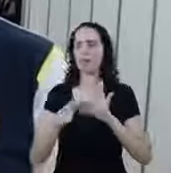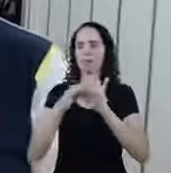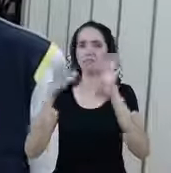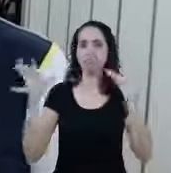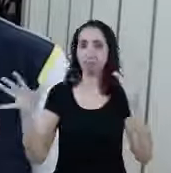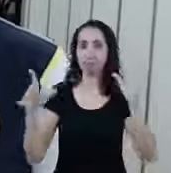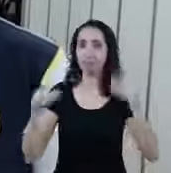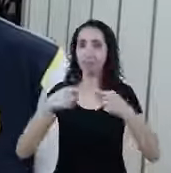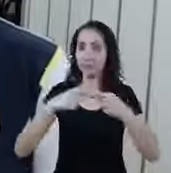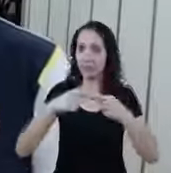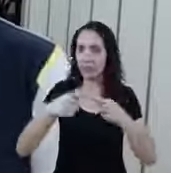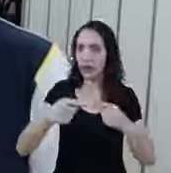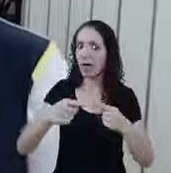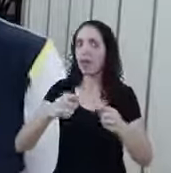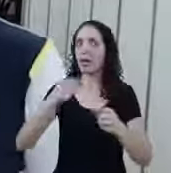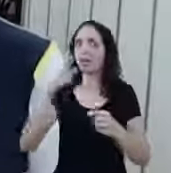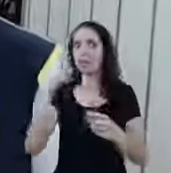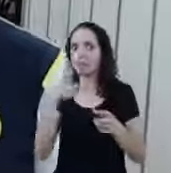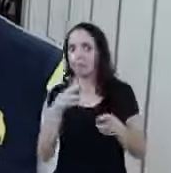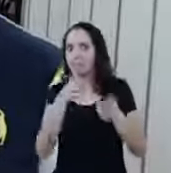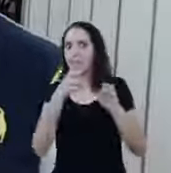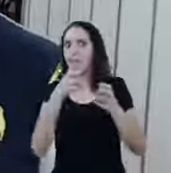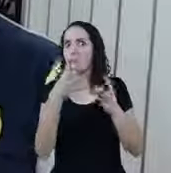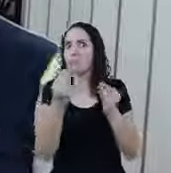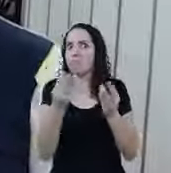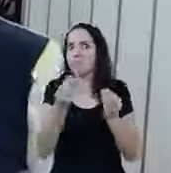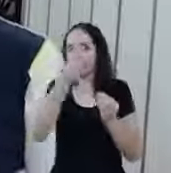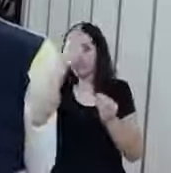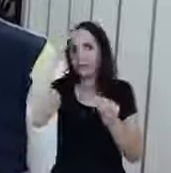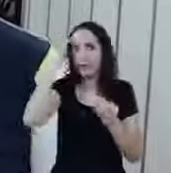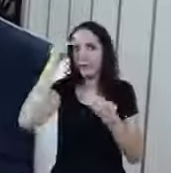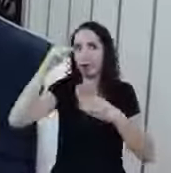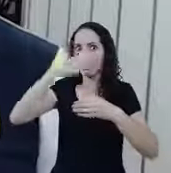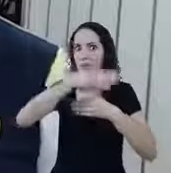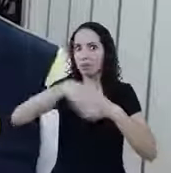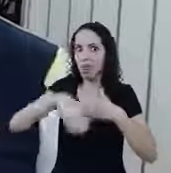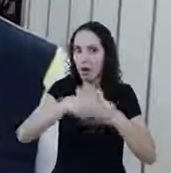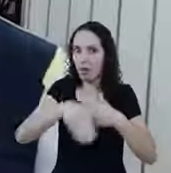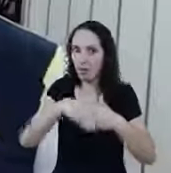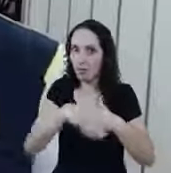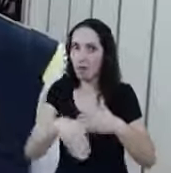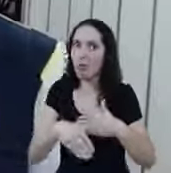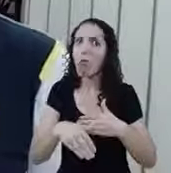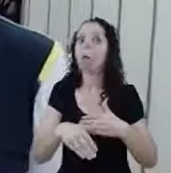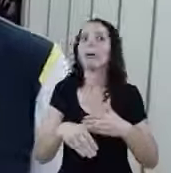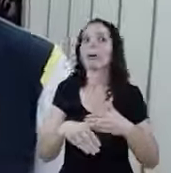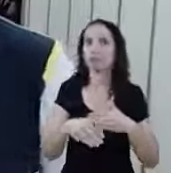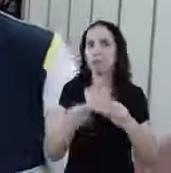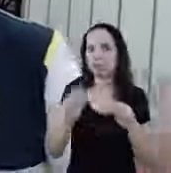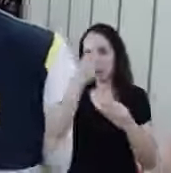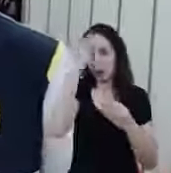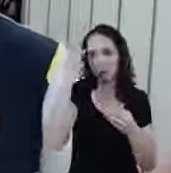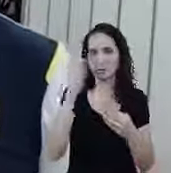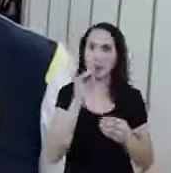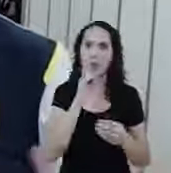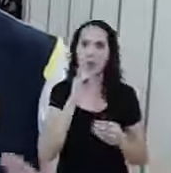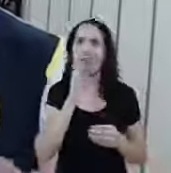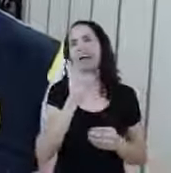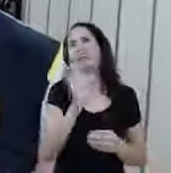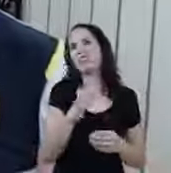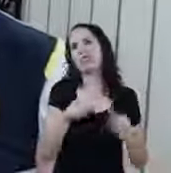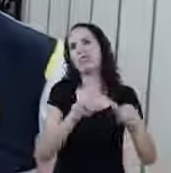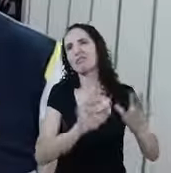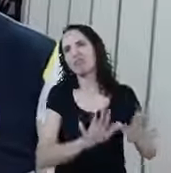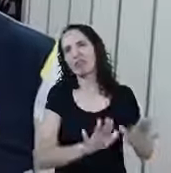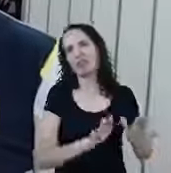Já começou Muito mais gente Aí Para as ruas Do que as outras Que estavam resguardadas Tipo Eu já fiquei em casa